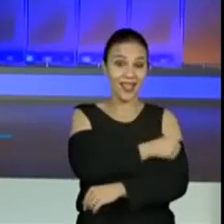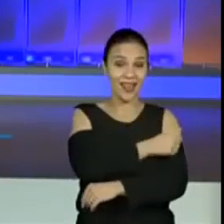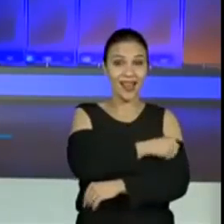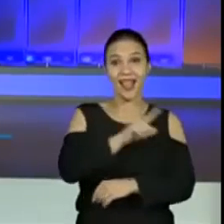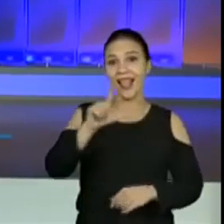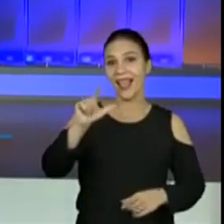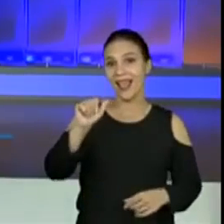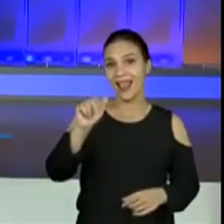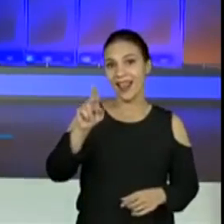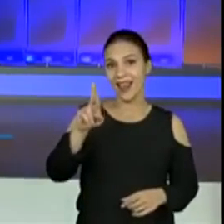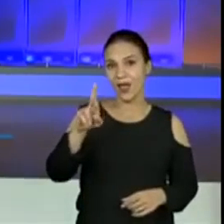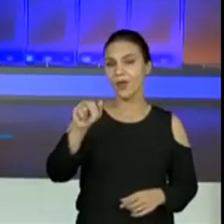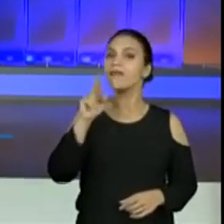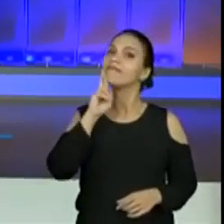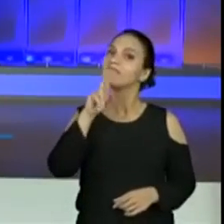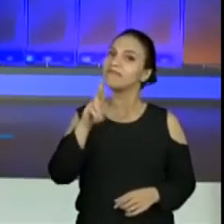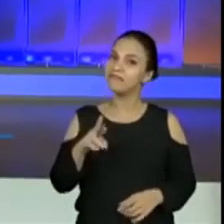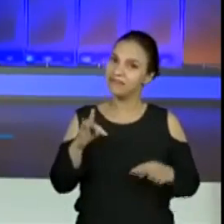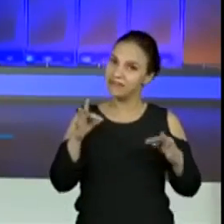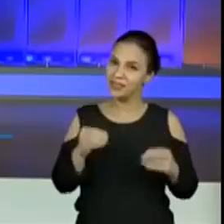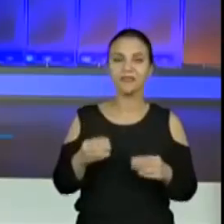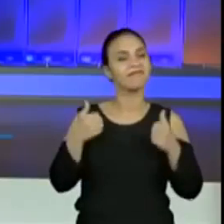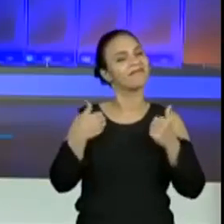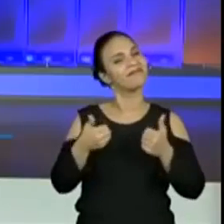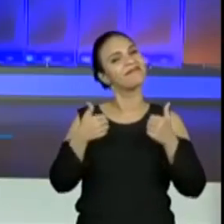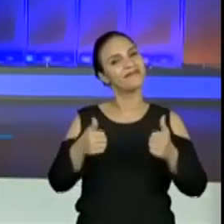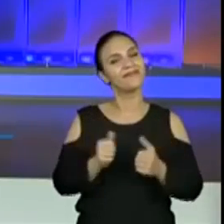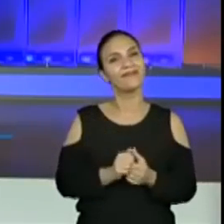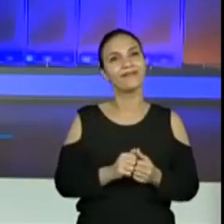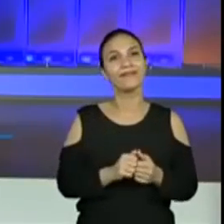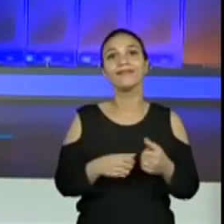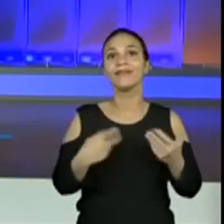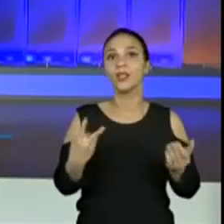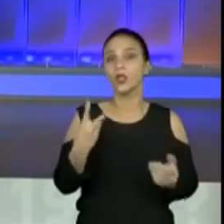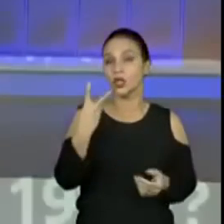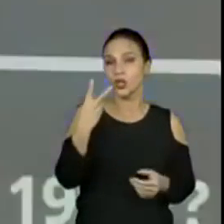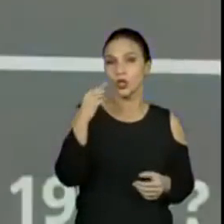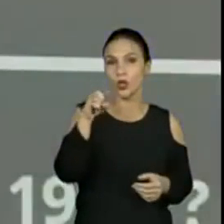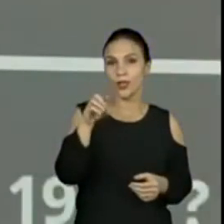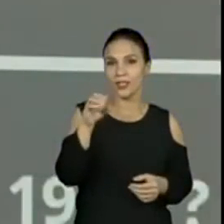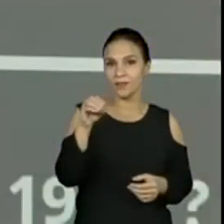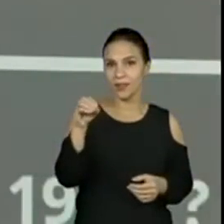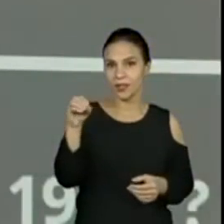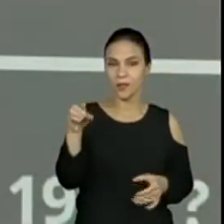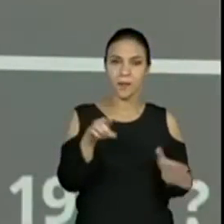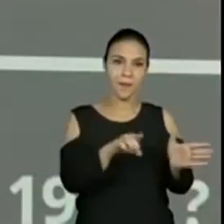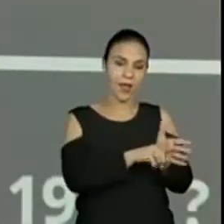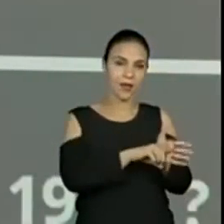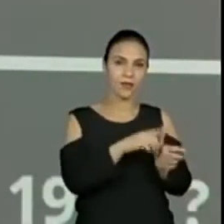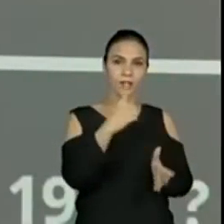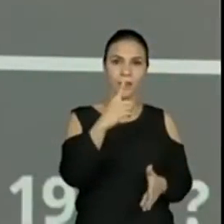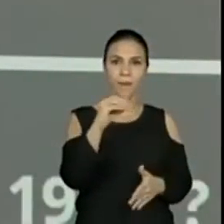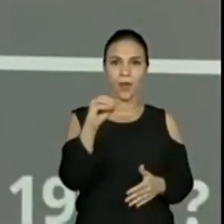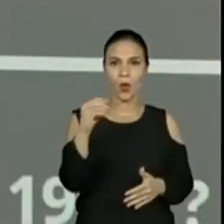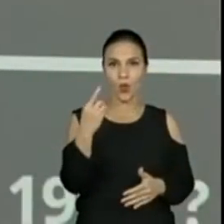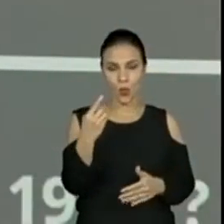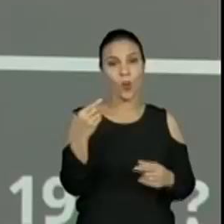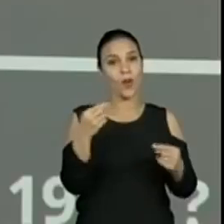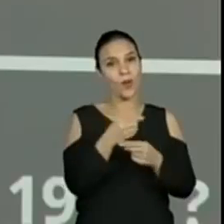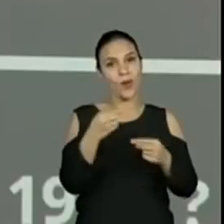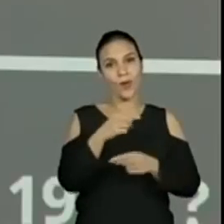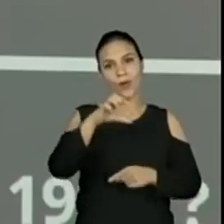respondendo tudo. Muito bem. Então, vamos lá. 2.000 menos 1.001 é igual a